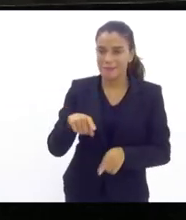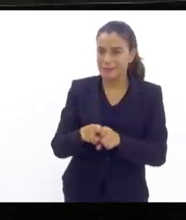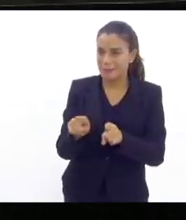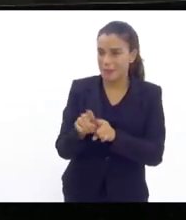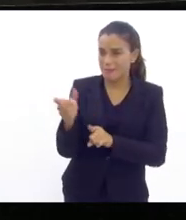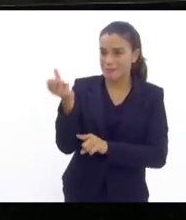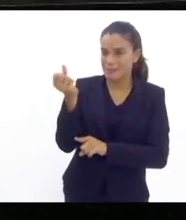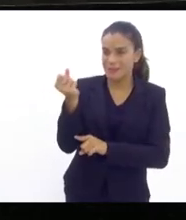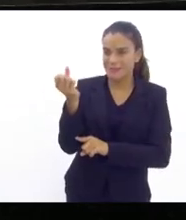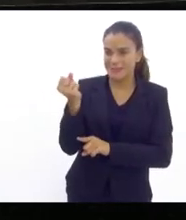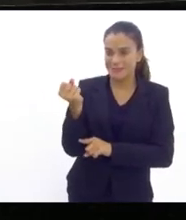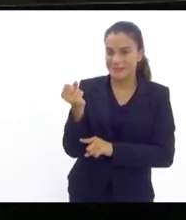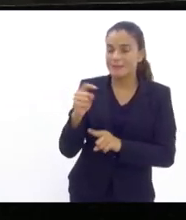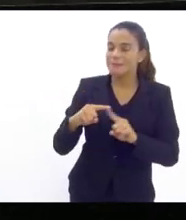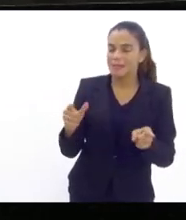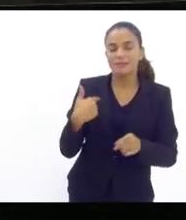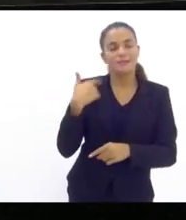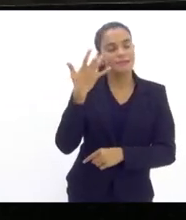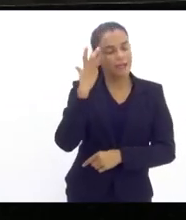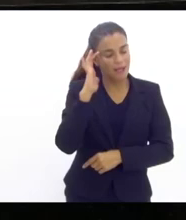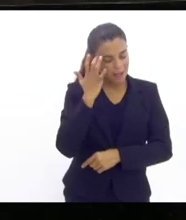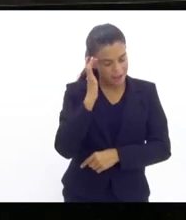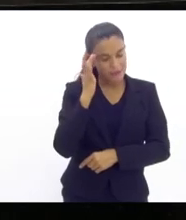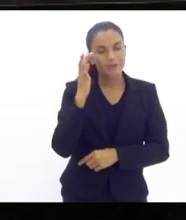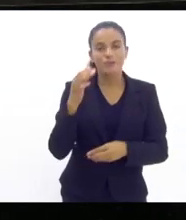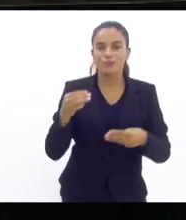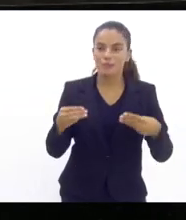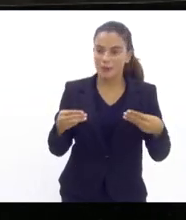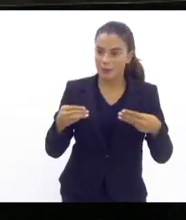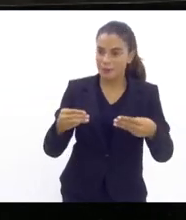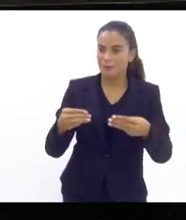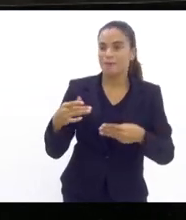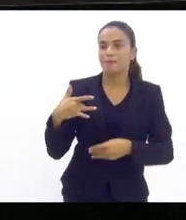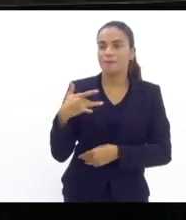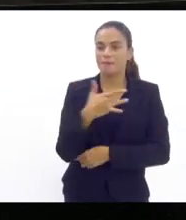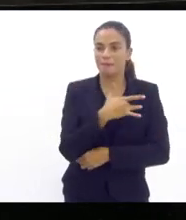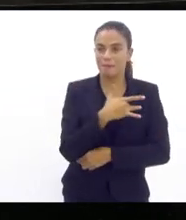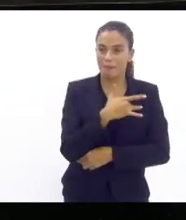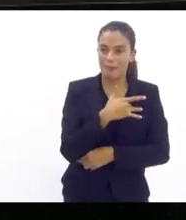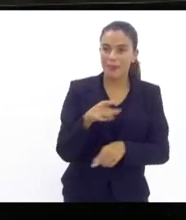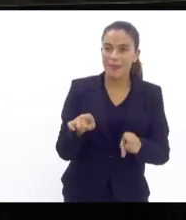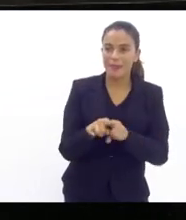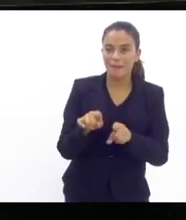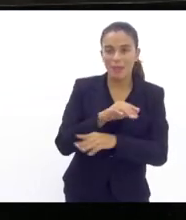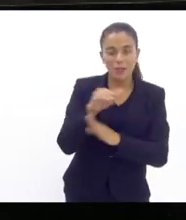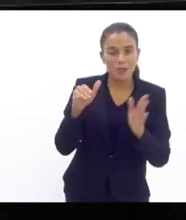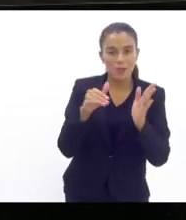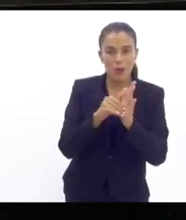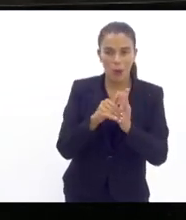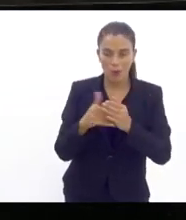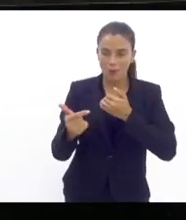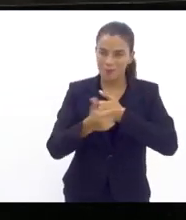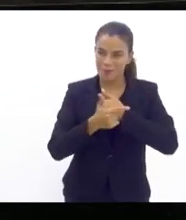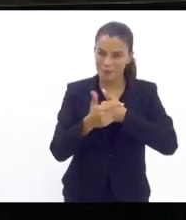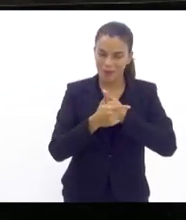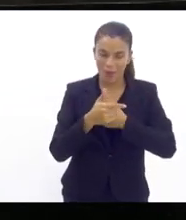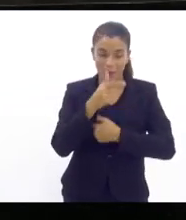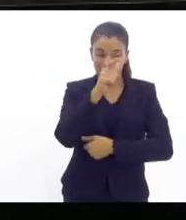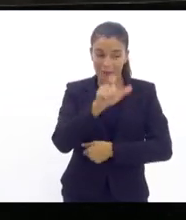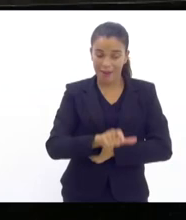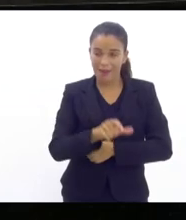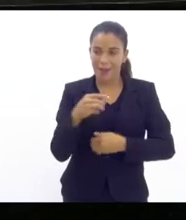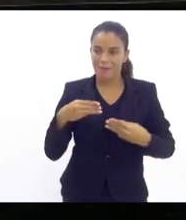pensionistas mas acho que o Ministério da Saúde e todo o papel que a ministra Anísia